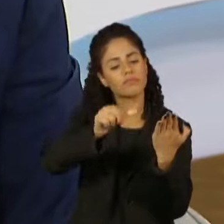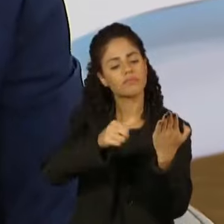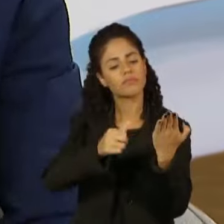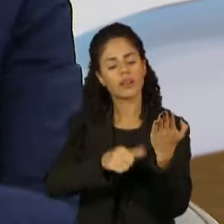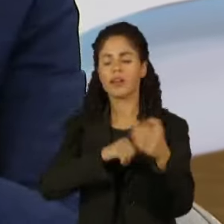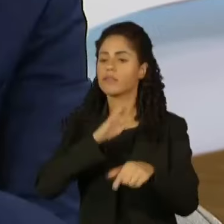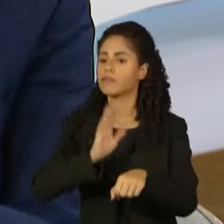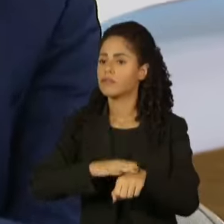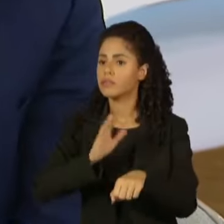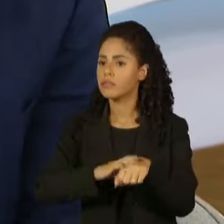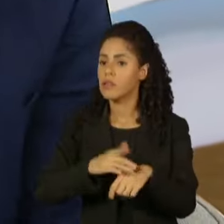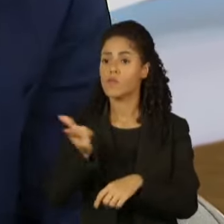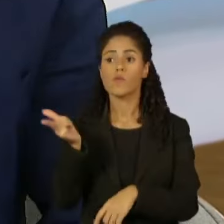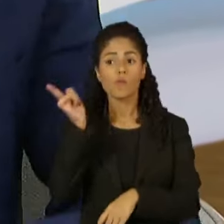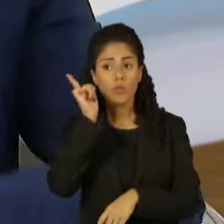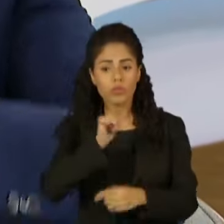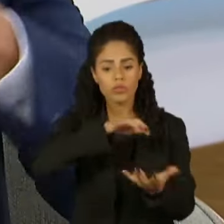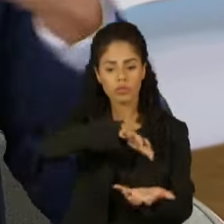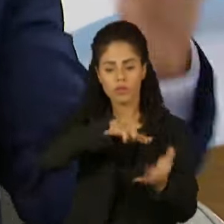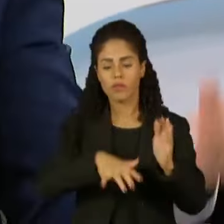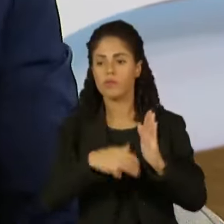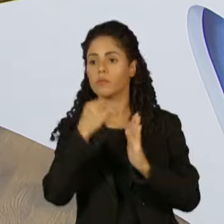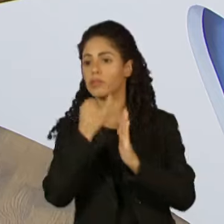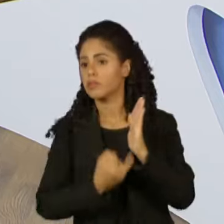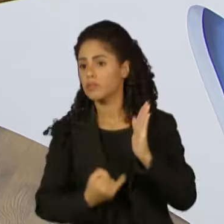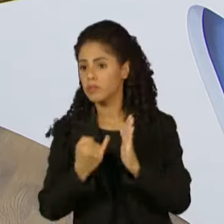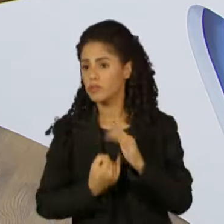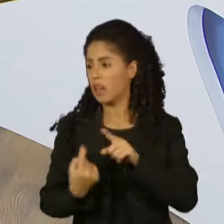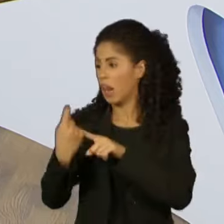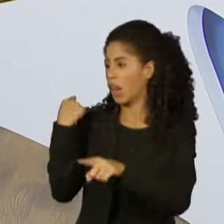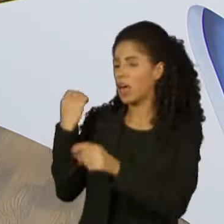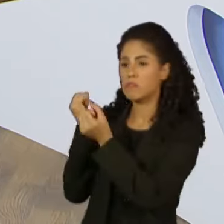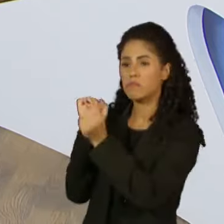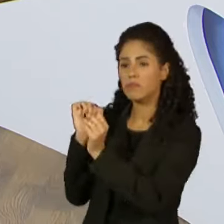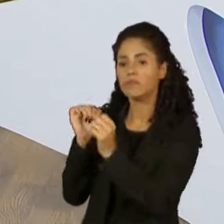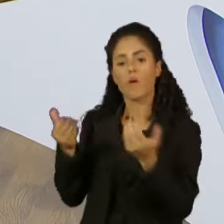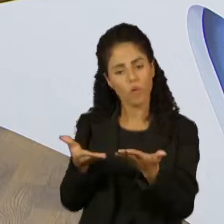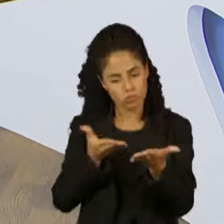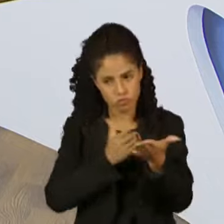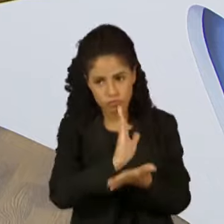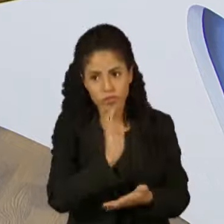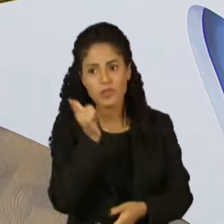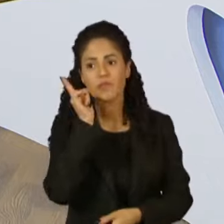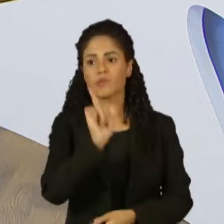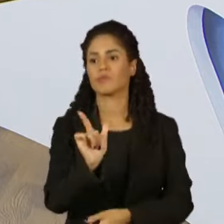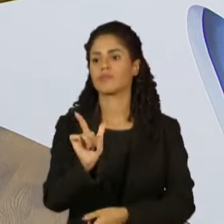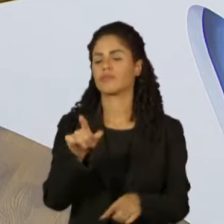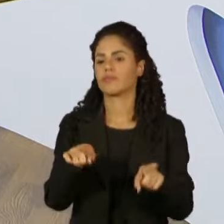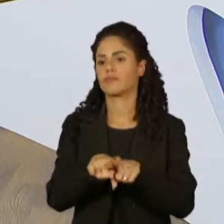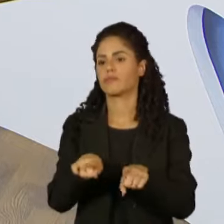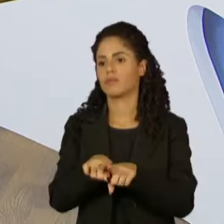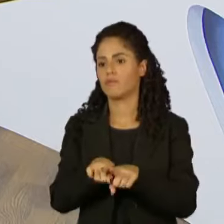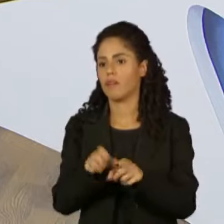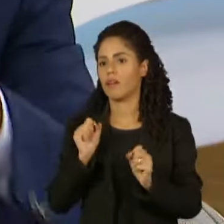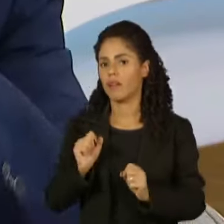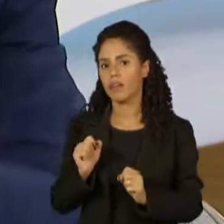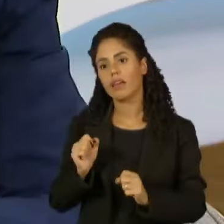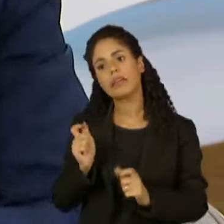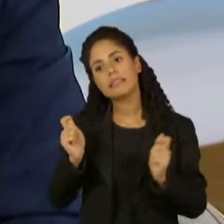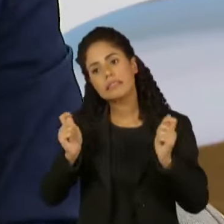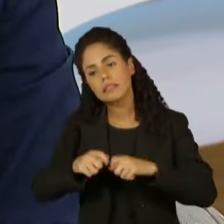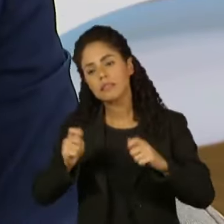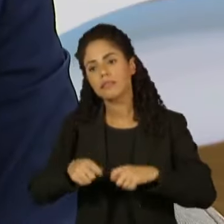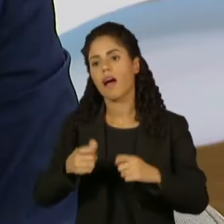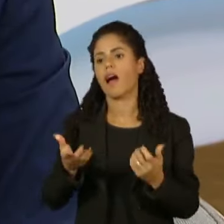Nacional. Conseguimos aprovar a reforma tributária quando a gente achava que era impossível. Aprovamos a reorganização do CARF, um comitê